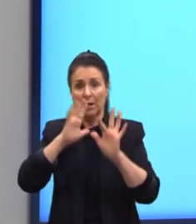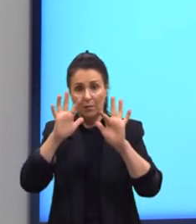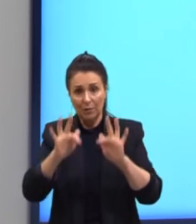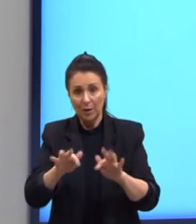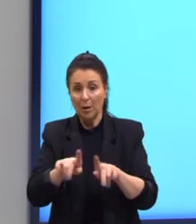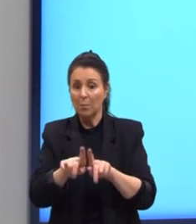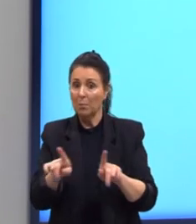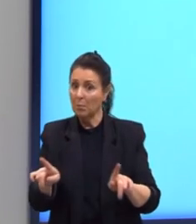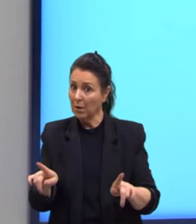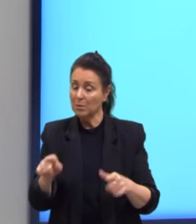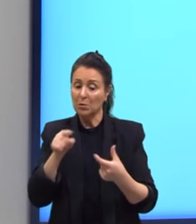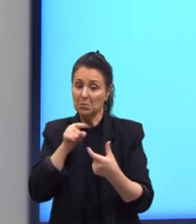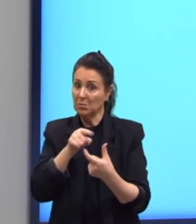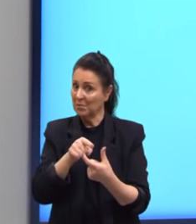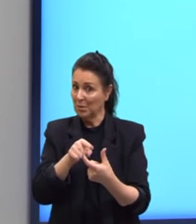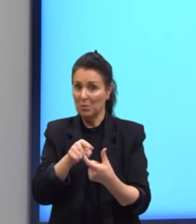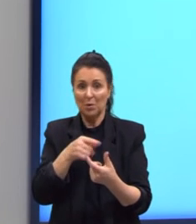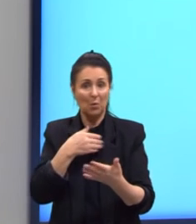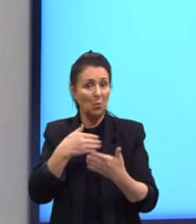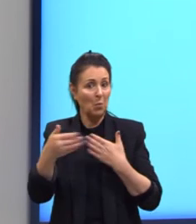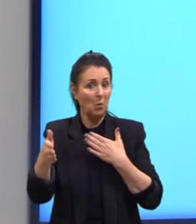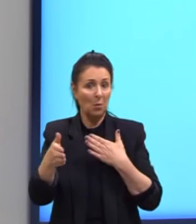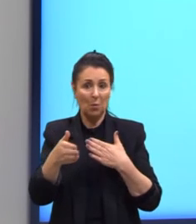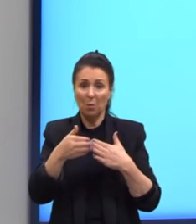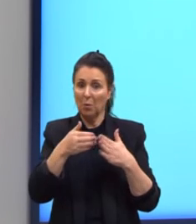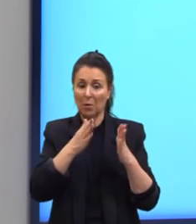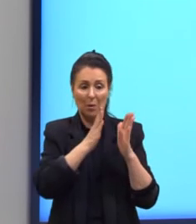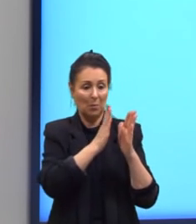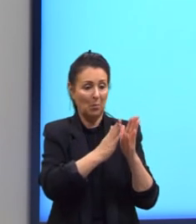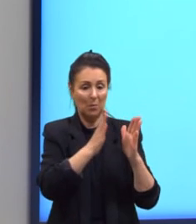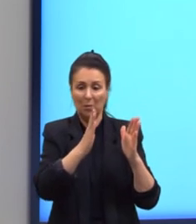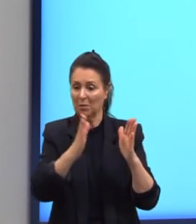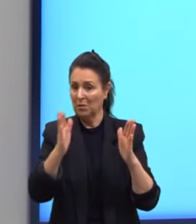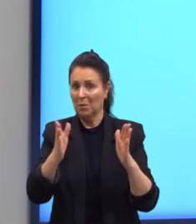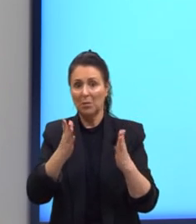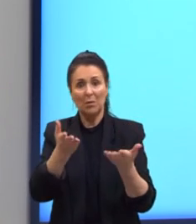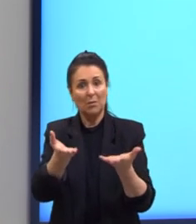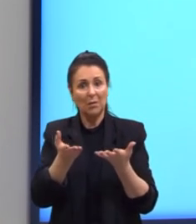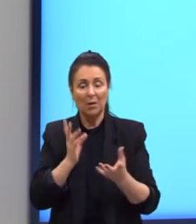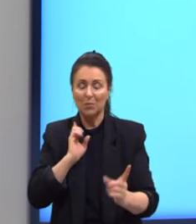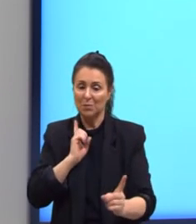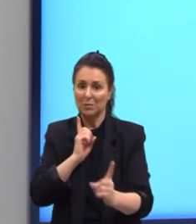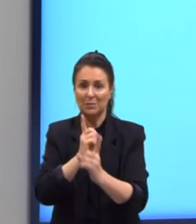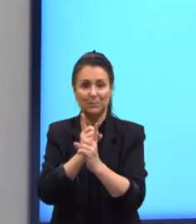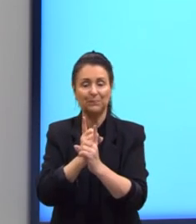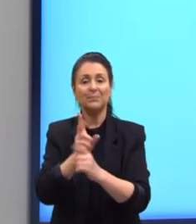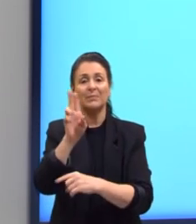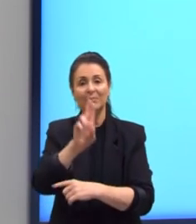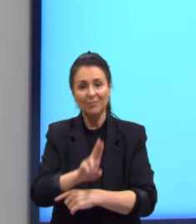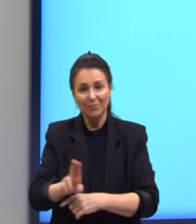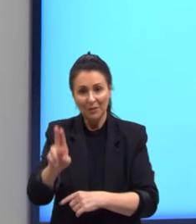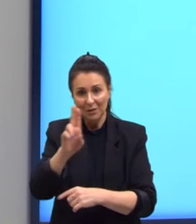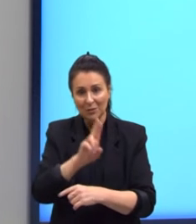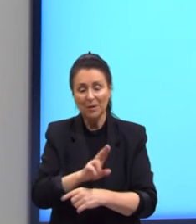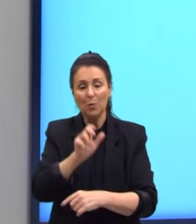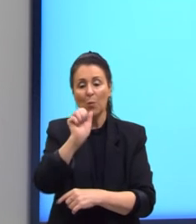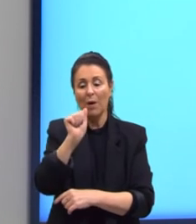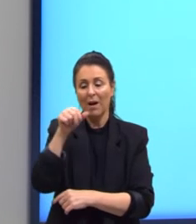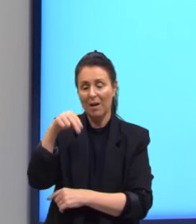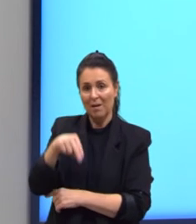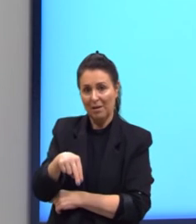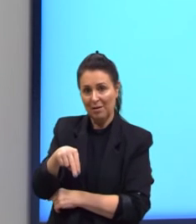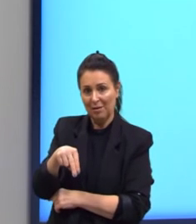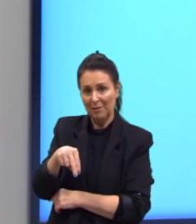pode ser um termo que ocupe qualquer posição que eu queira descobrir nós utilizamos então o an